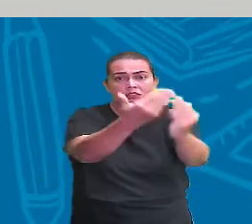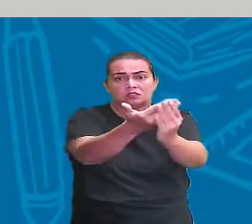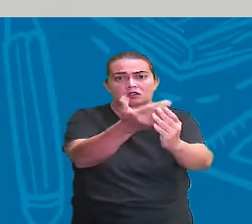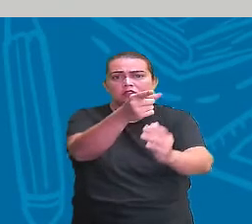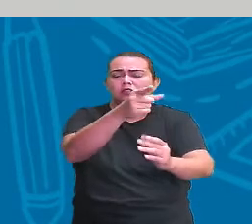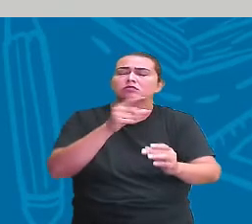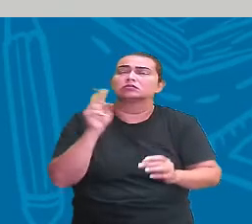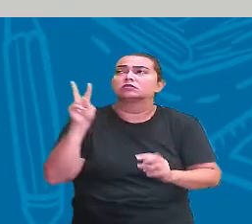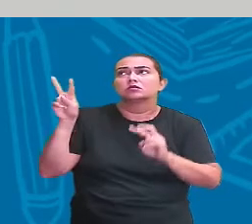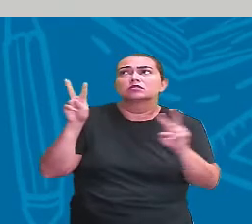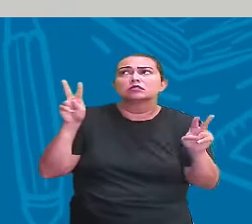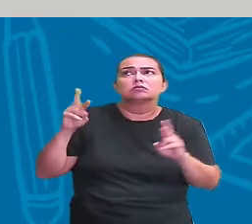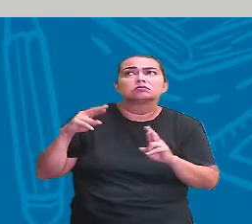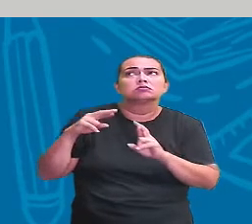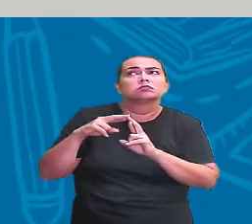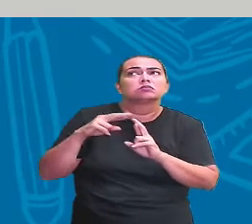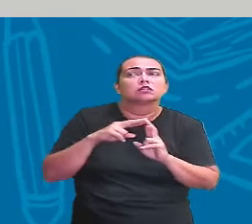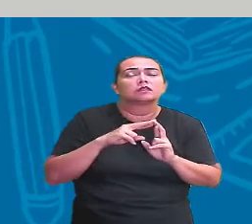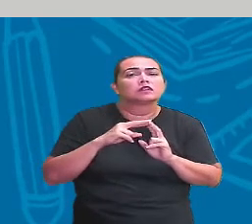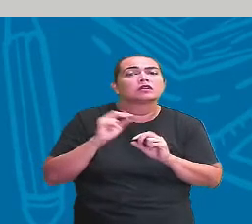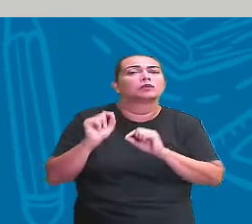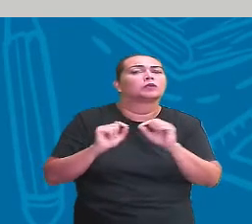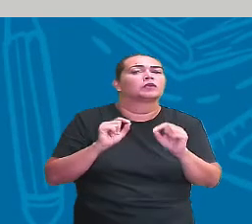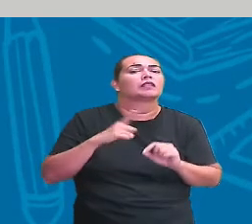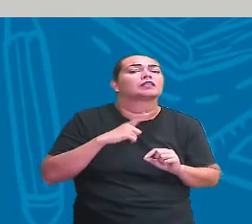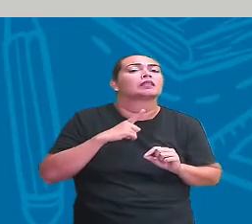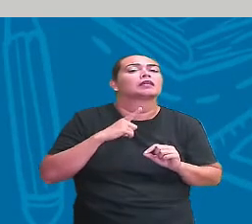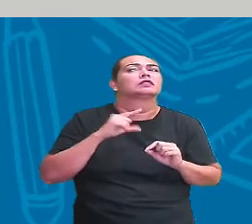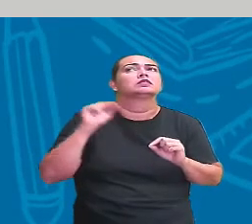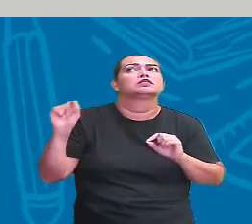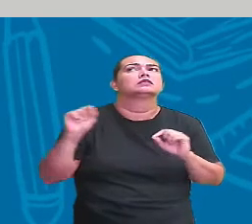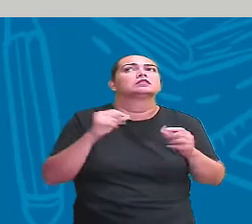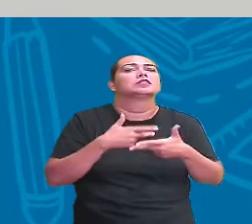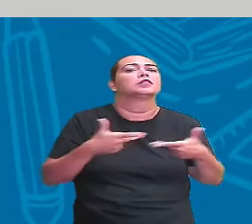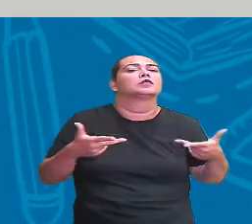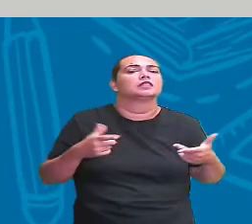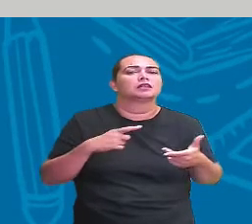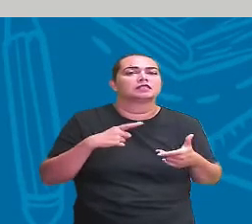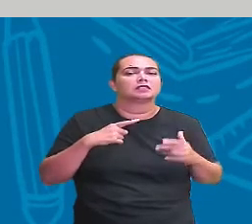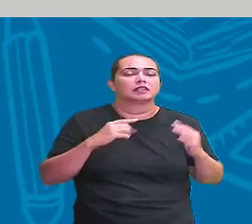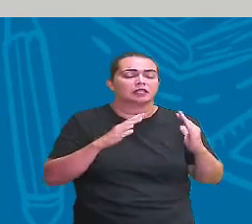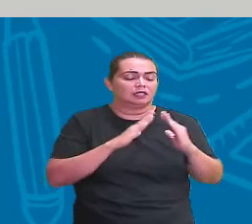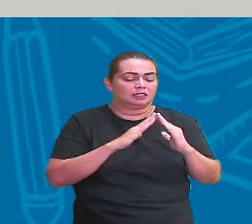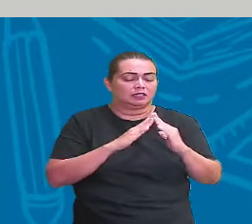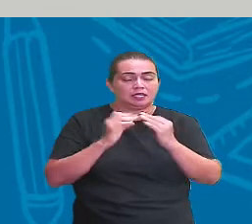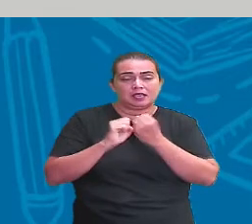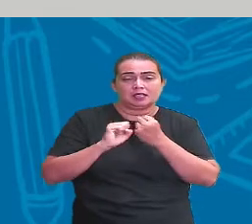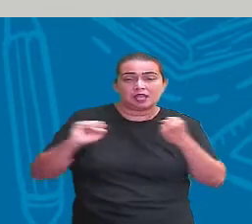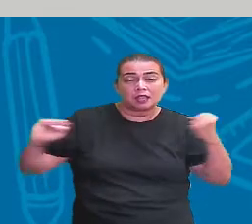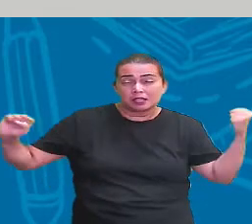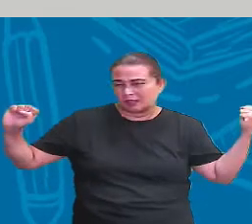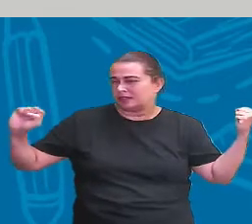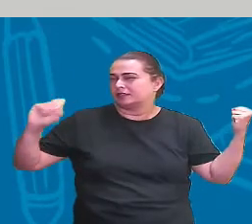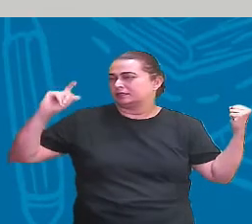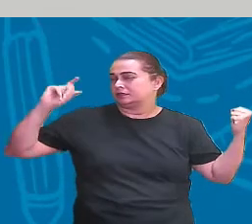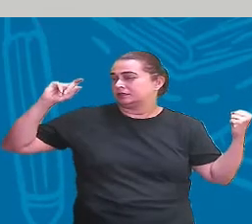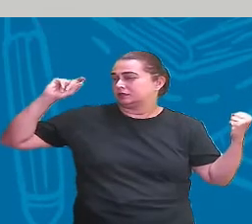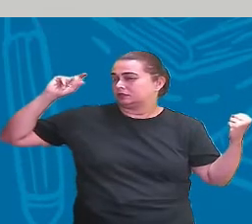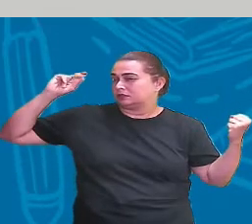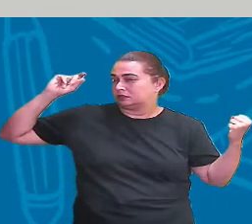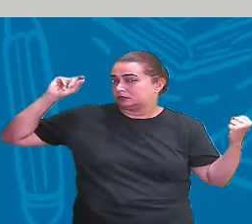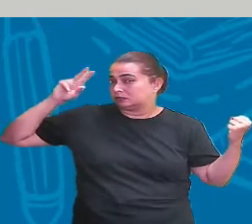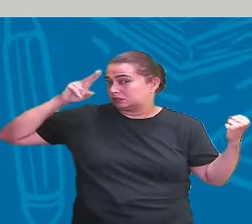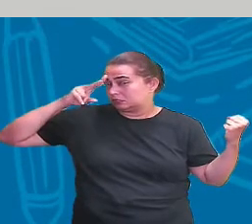desse croquis? Era o quê? Ah, professora, é uma casa muito grande que existe lá há muito tempo, uma casa